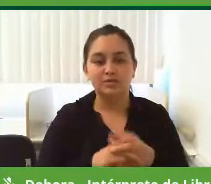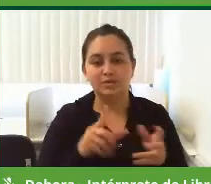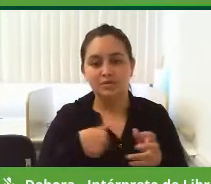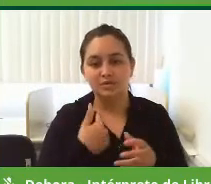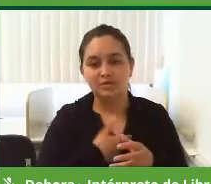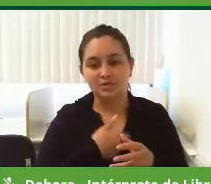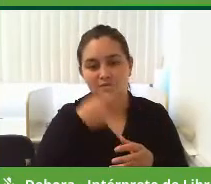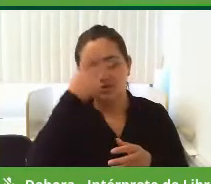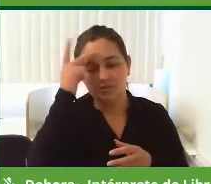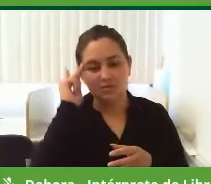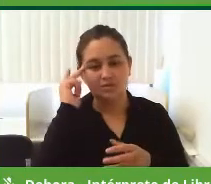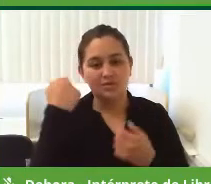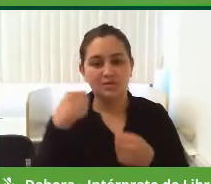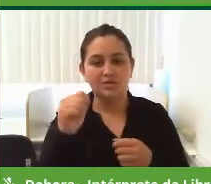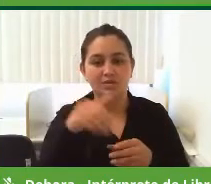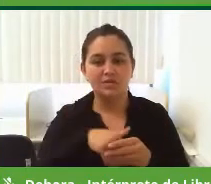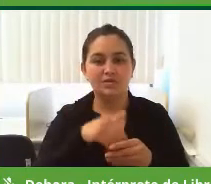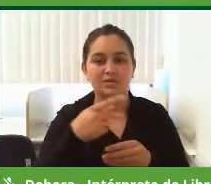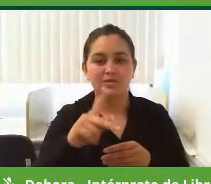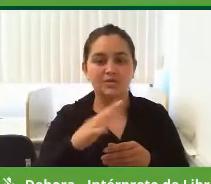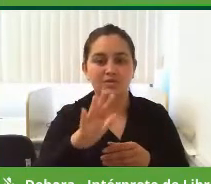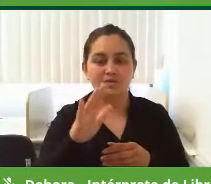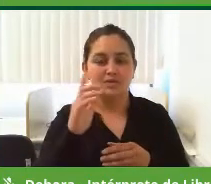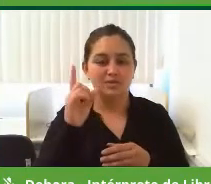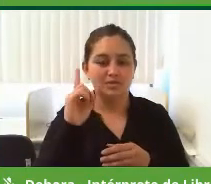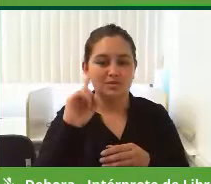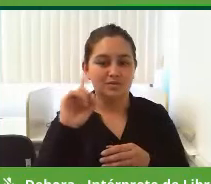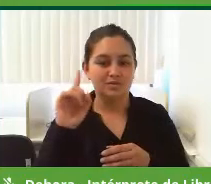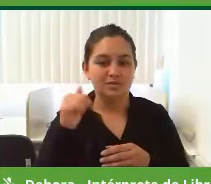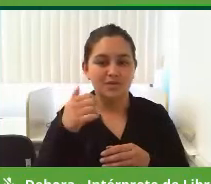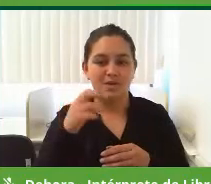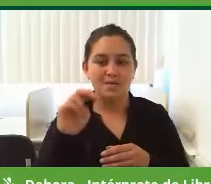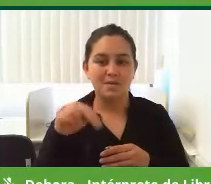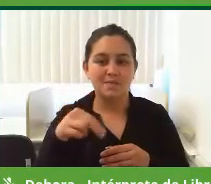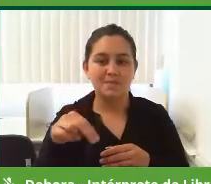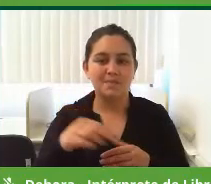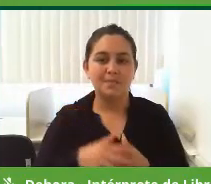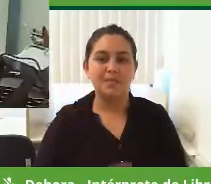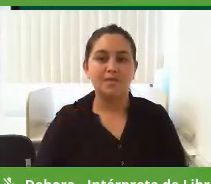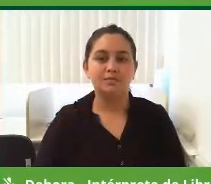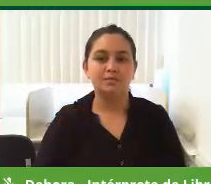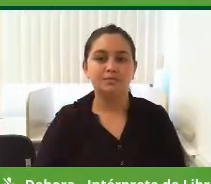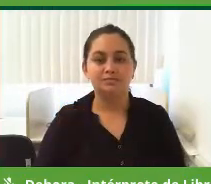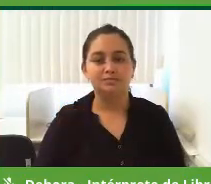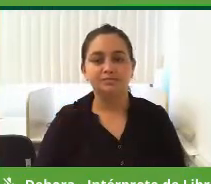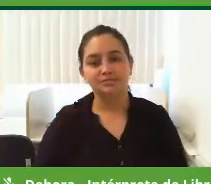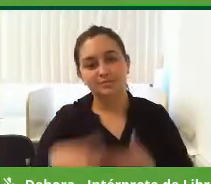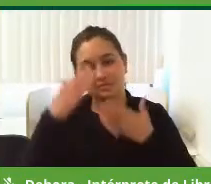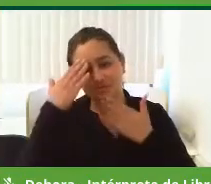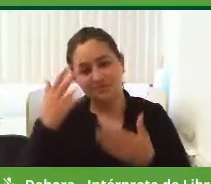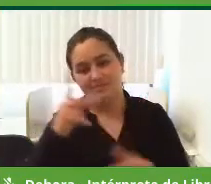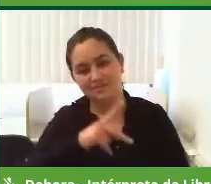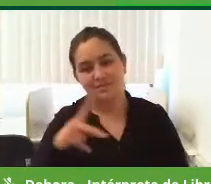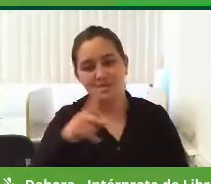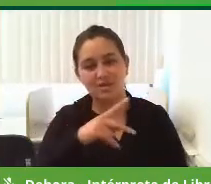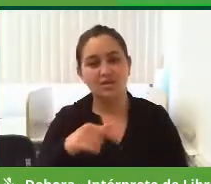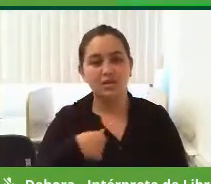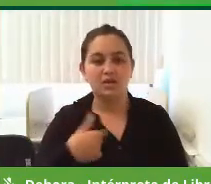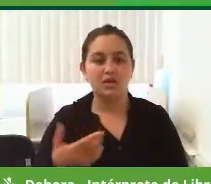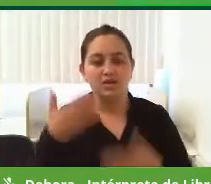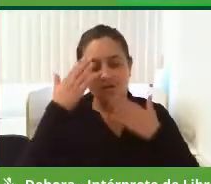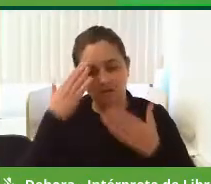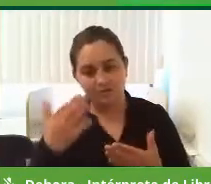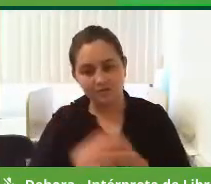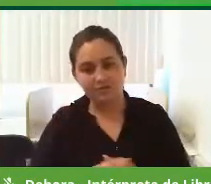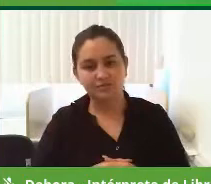eleitores devem votar no senhor no dia 15 de novembro. Muito obrigado, professor, a gente agradece de coração